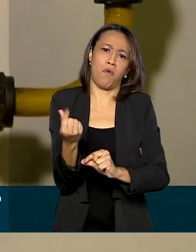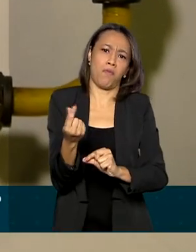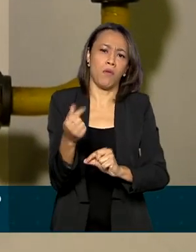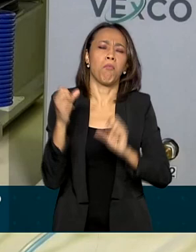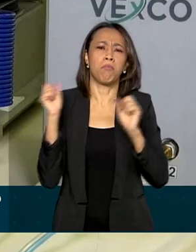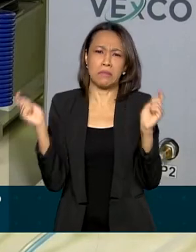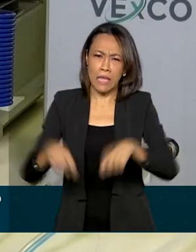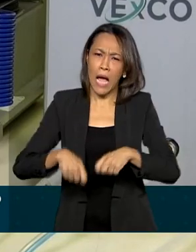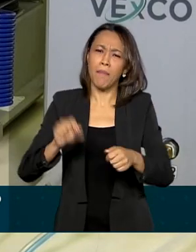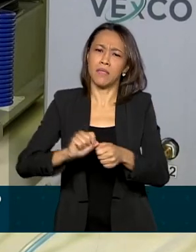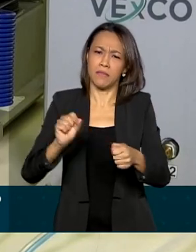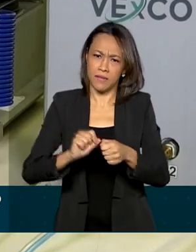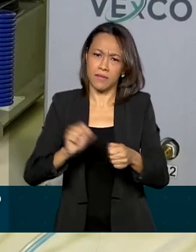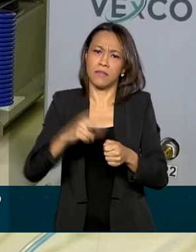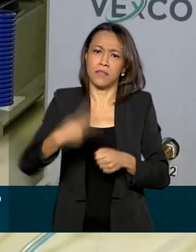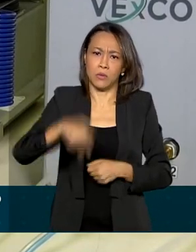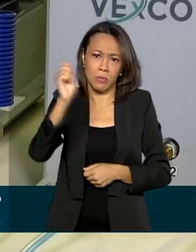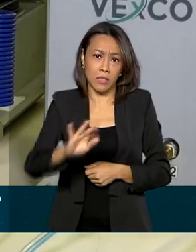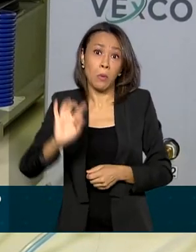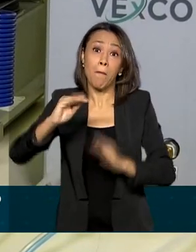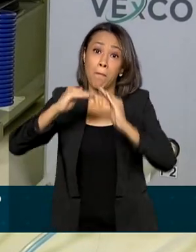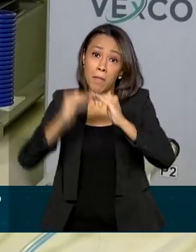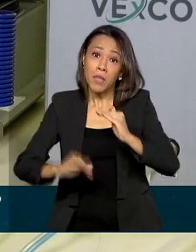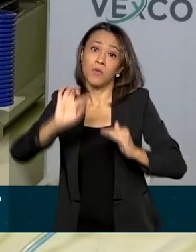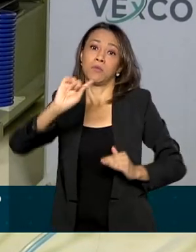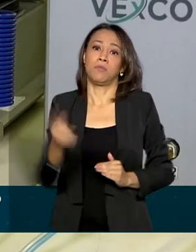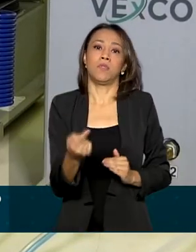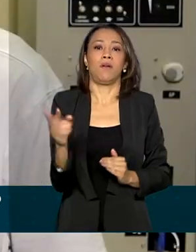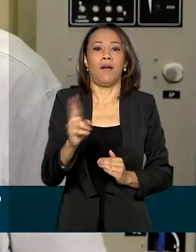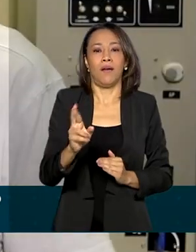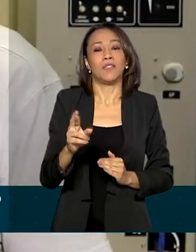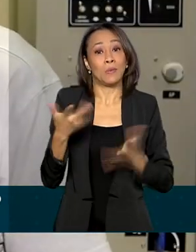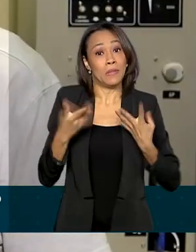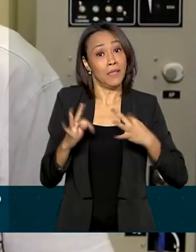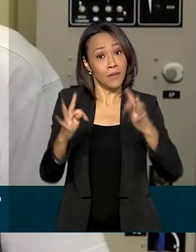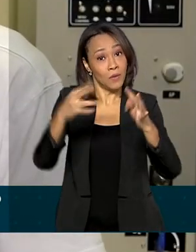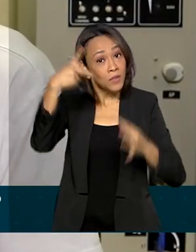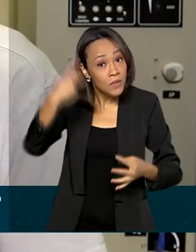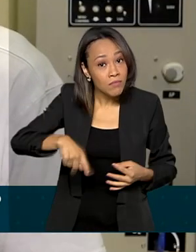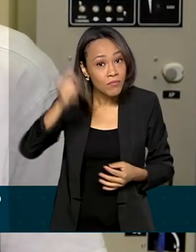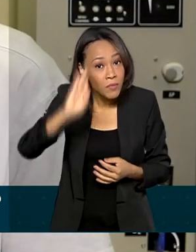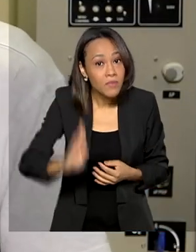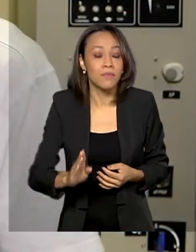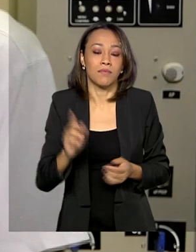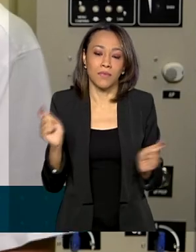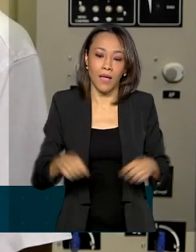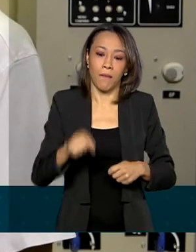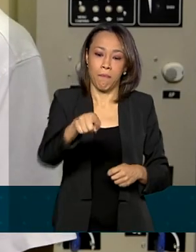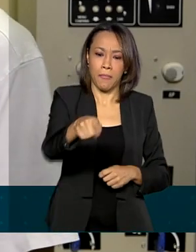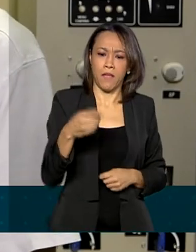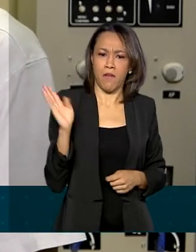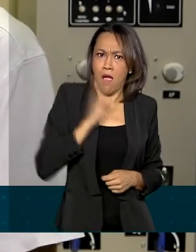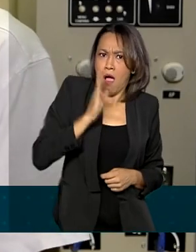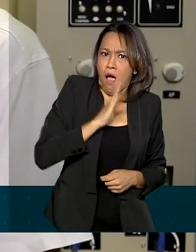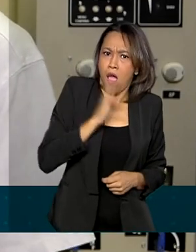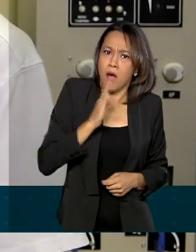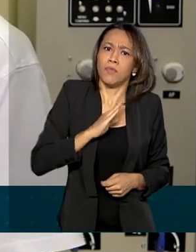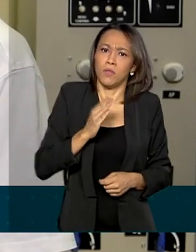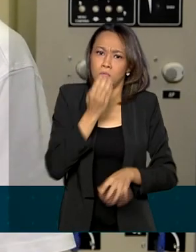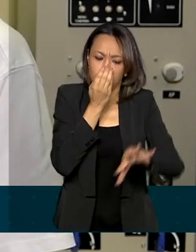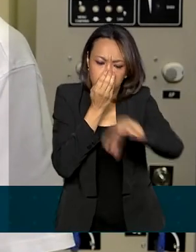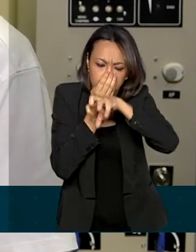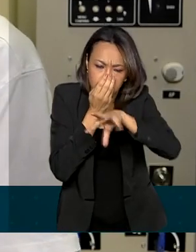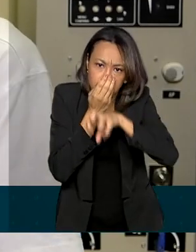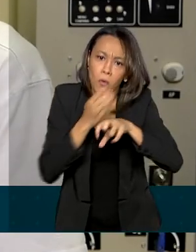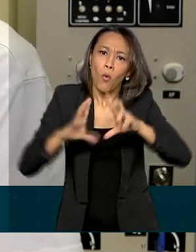menos de mil reais aqui no Brasil, com tecnologia nacional. A ideia sempre foi um ventilador que fosse construído rapidamente, com